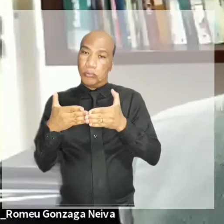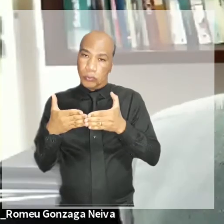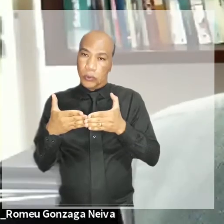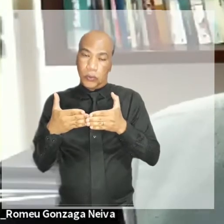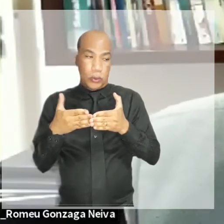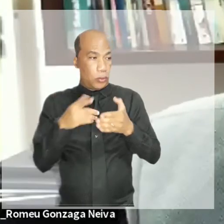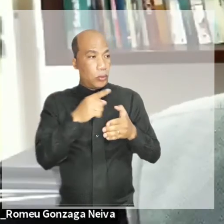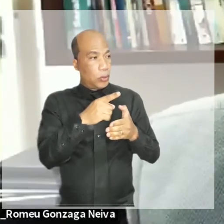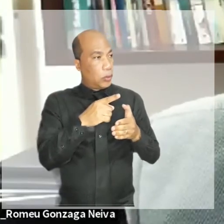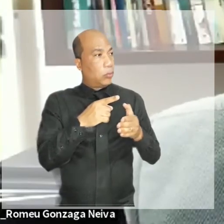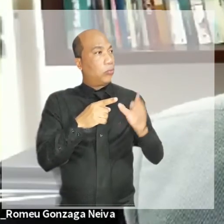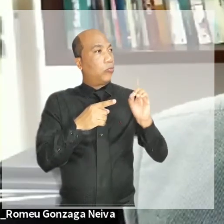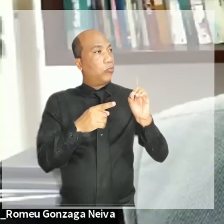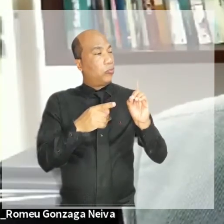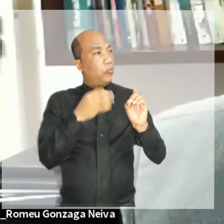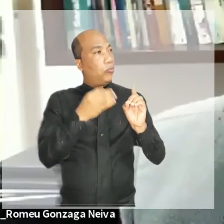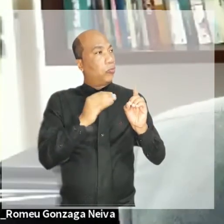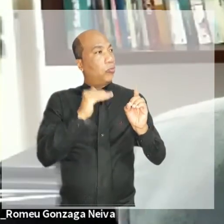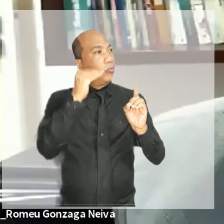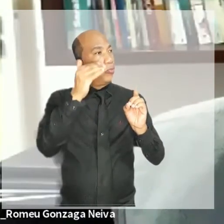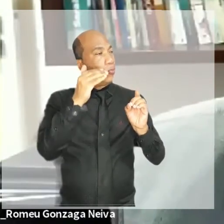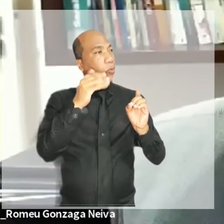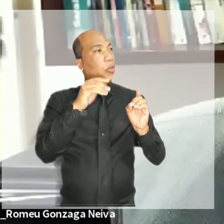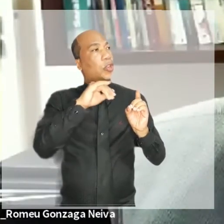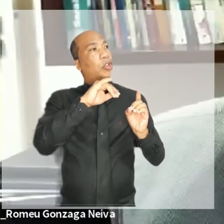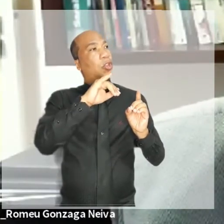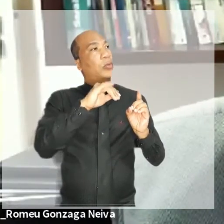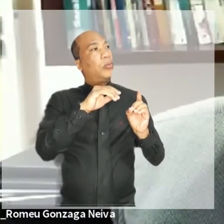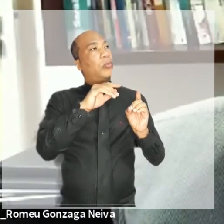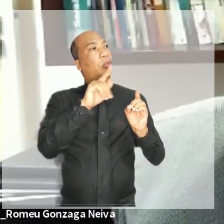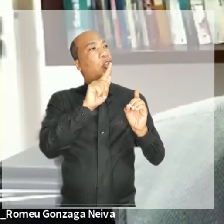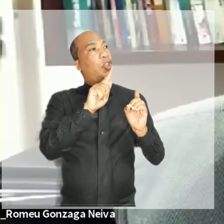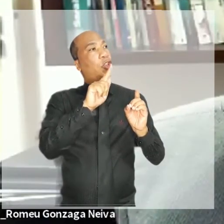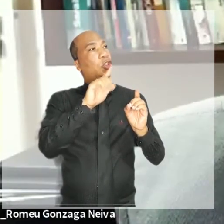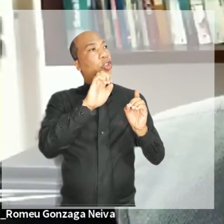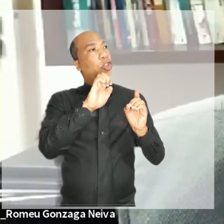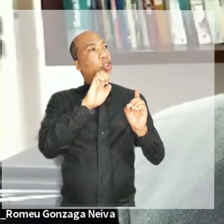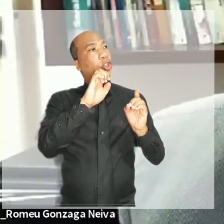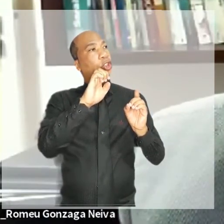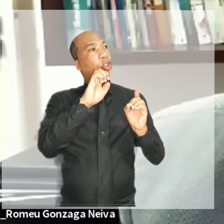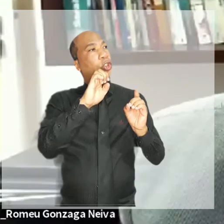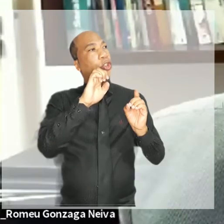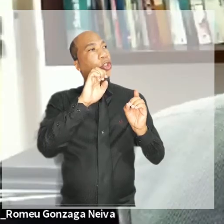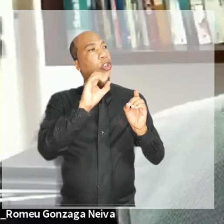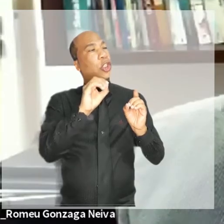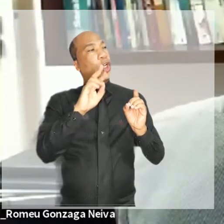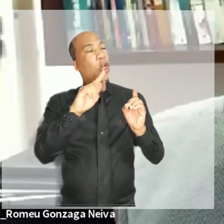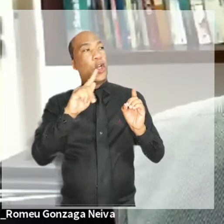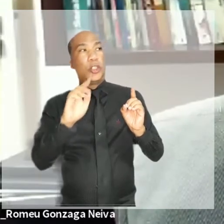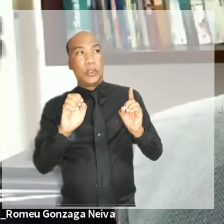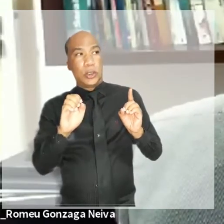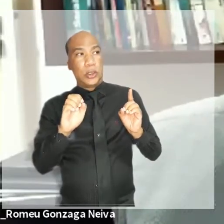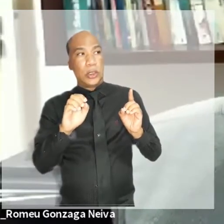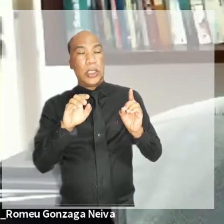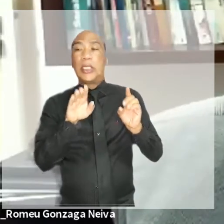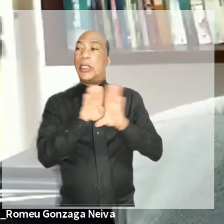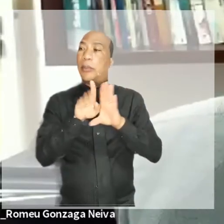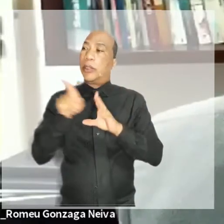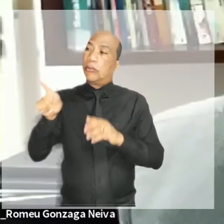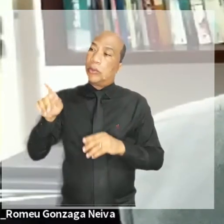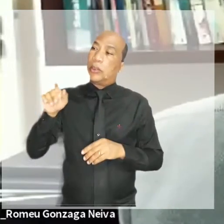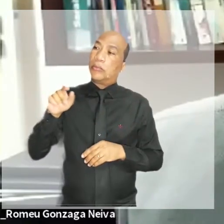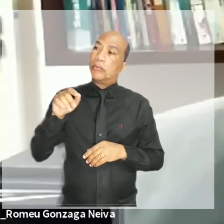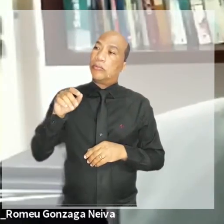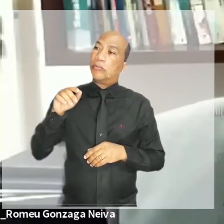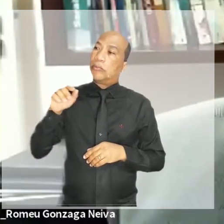Jorge Lopes Leite e a nossa querida Arlete Rodrigues para dirigir